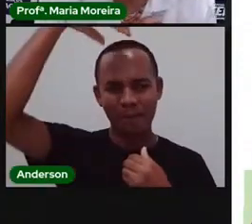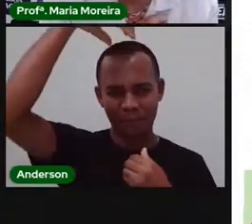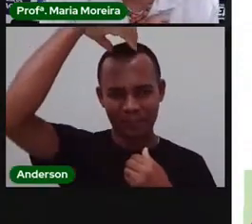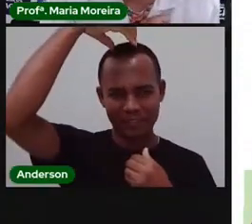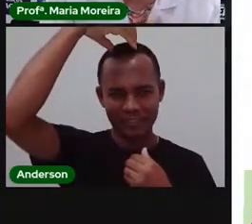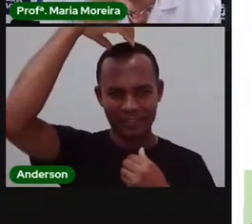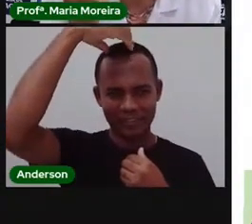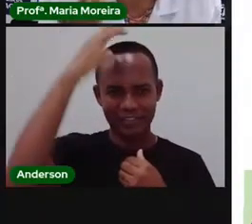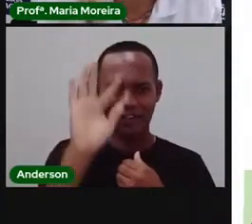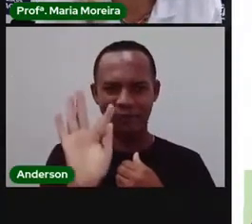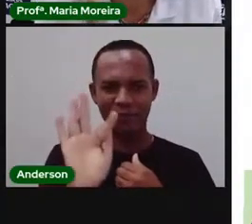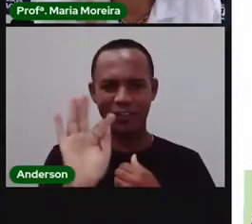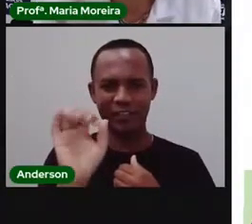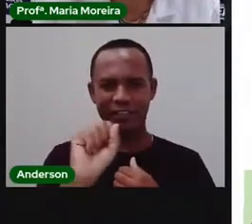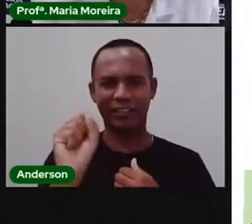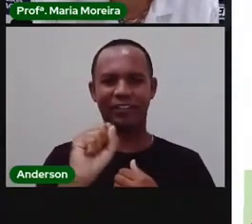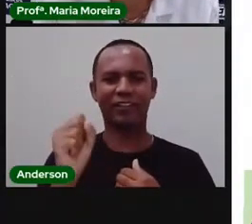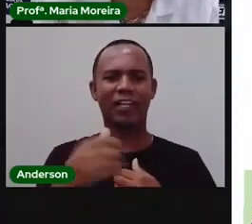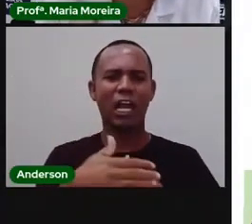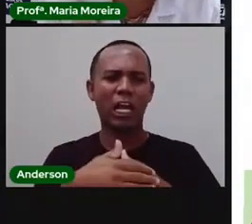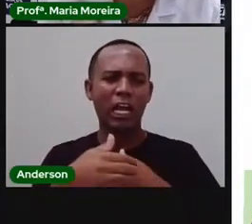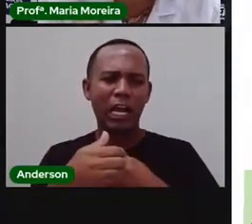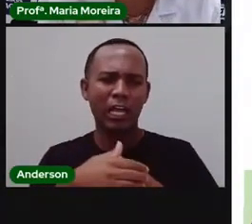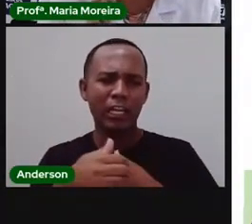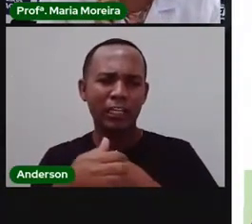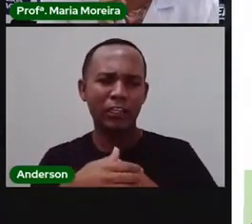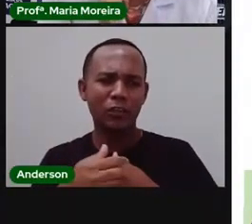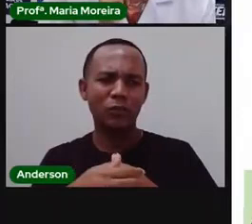falou sobre isso. O apelido carinhoso veio de quem?